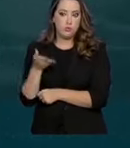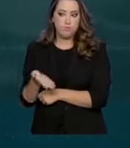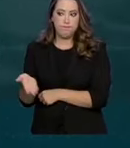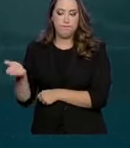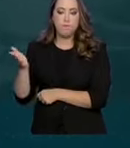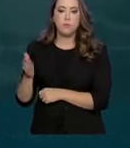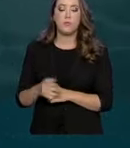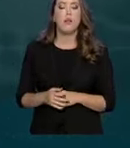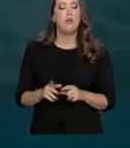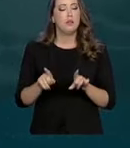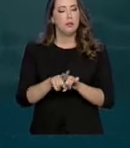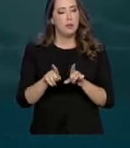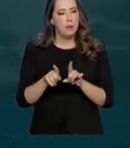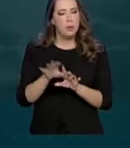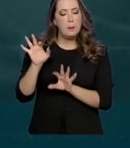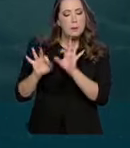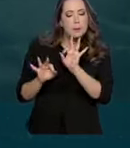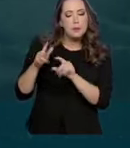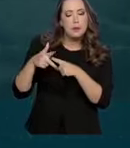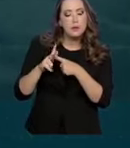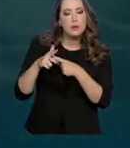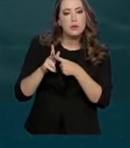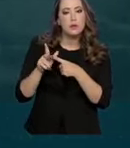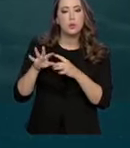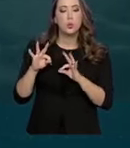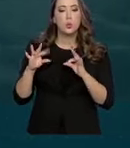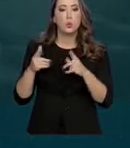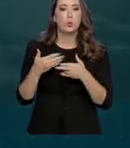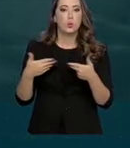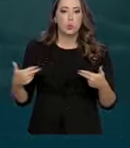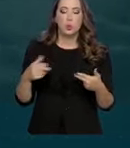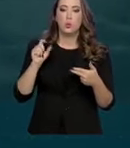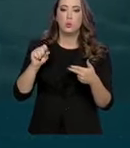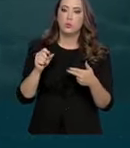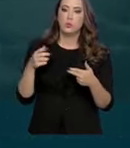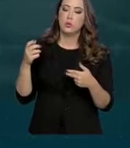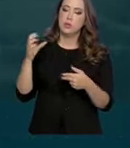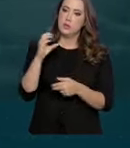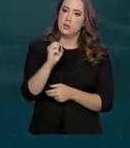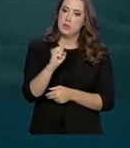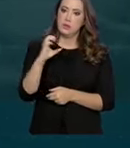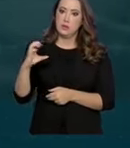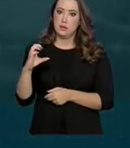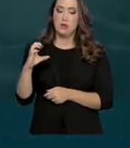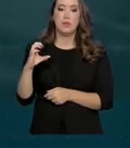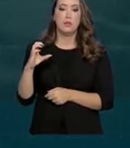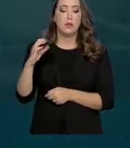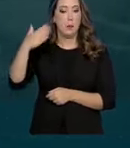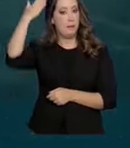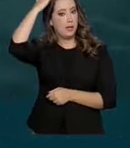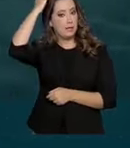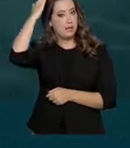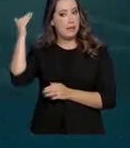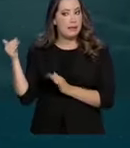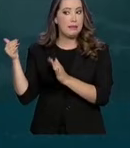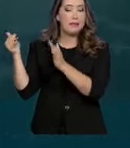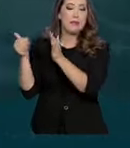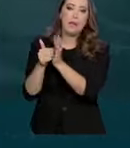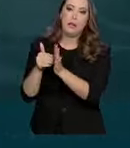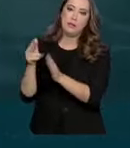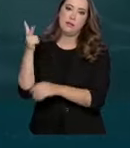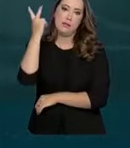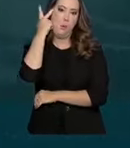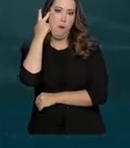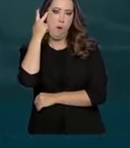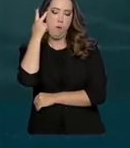A gente faz a repotencialização de toda a linha que atende o Rio Grande do Sul, passando por Santa Catarina, Paraná, indo até o terminal do Sumaré em São Paulo. Então a gente